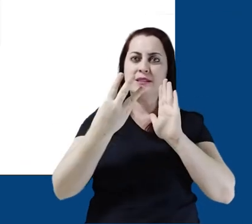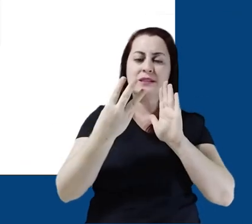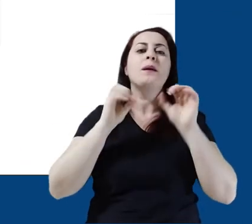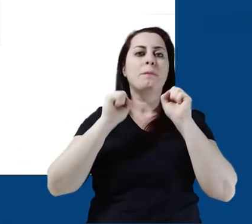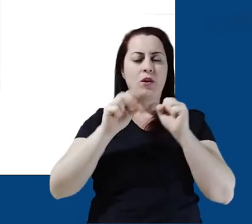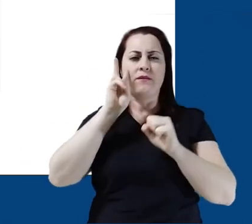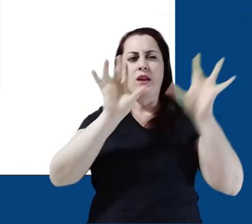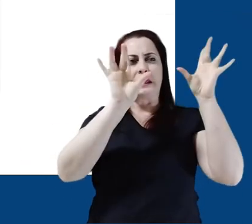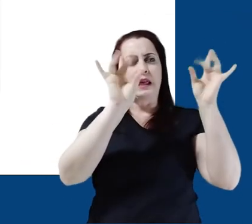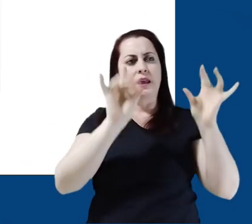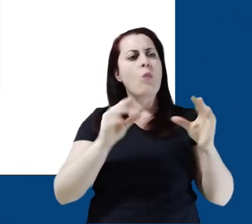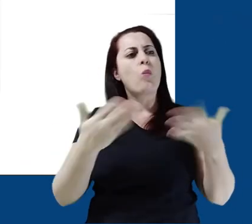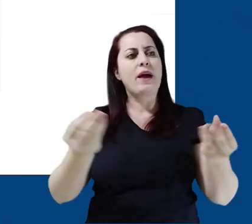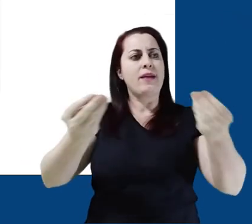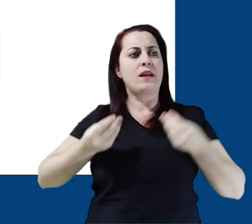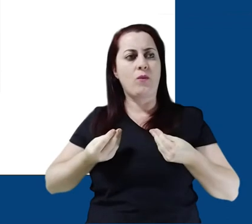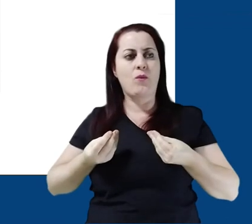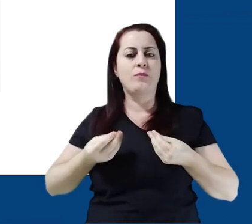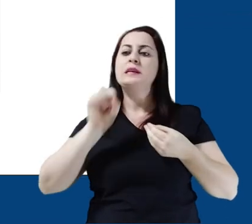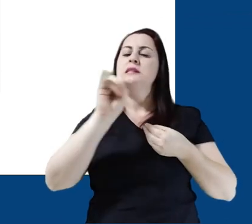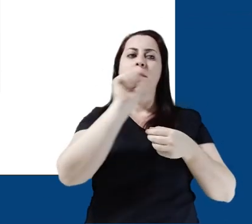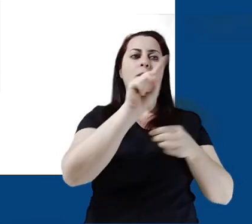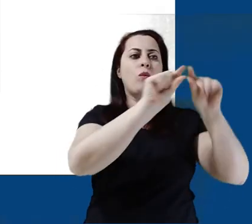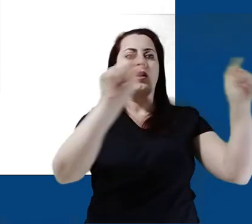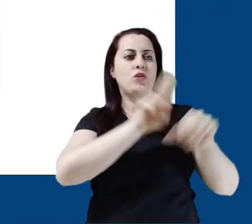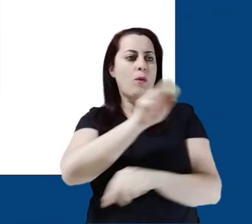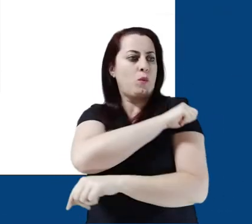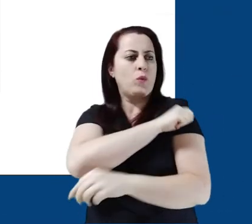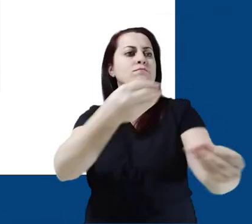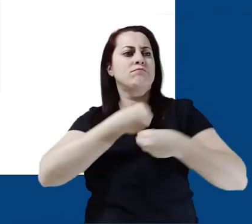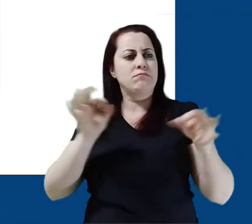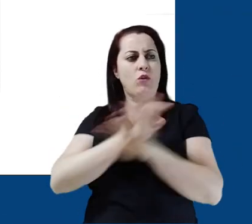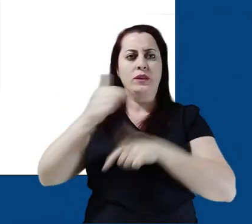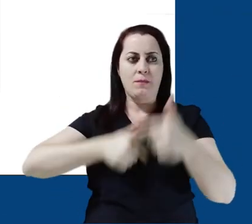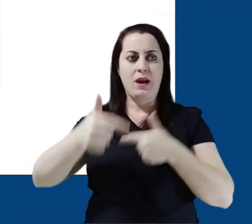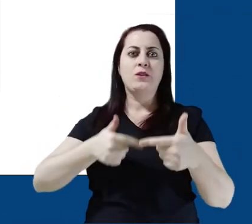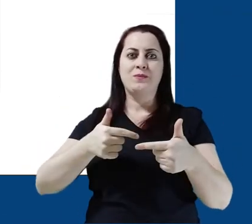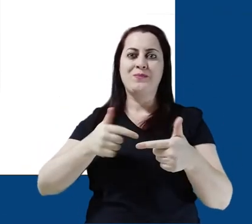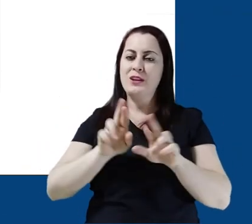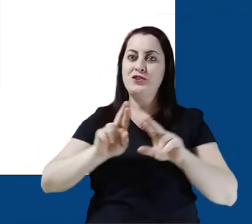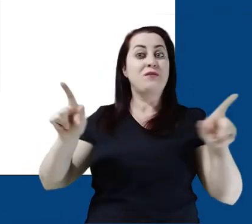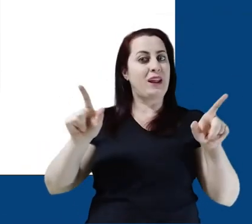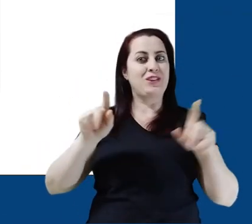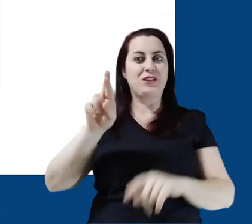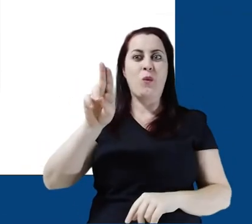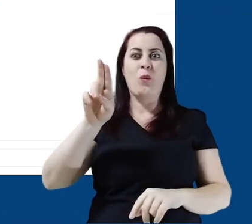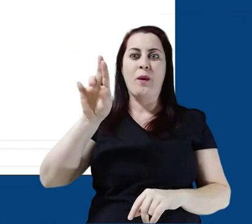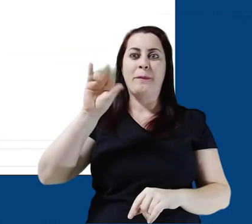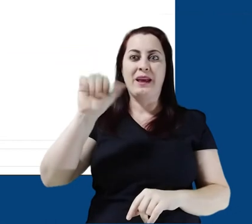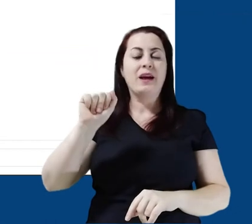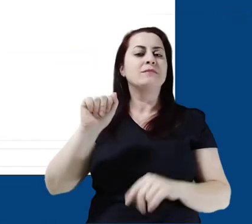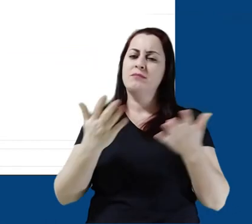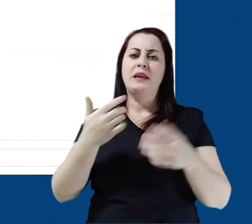3, posso novamente ver os detalhes das entregas e, se clicar no nome do aluno que já entregou o trabalho, diferente de quando tínhamos as